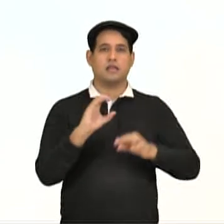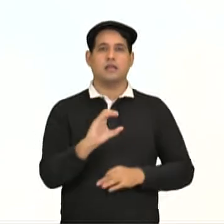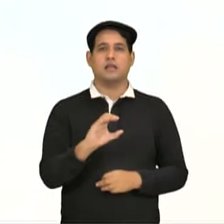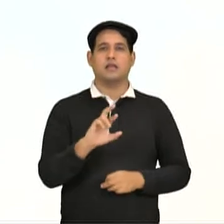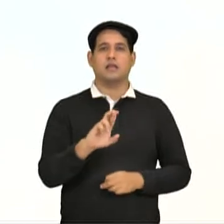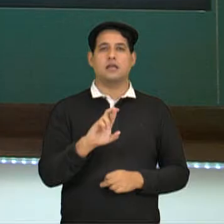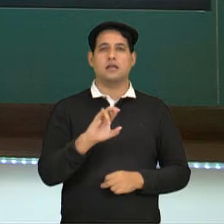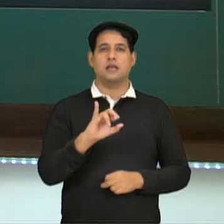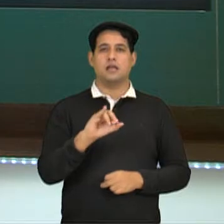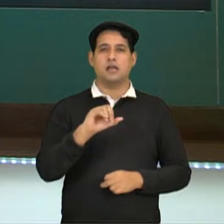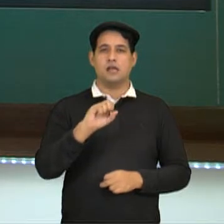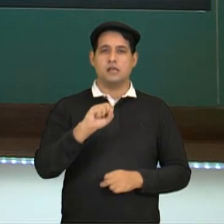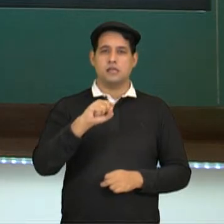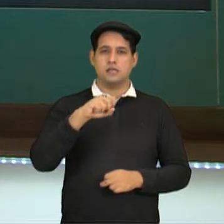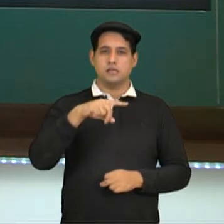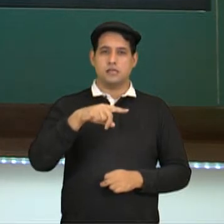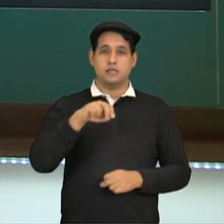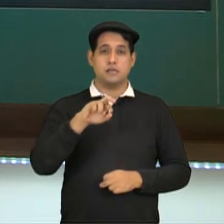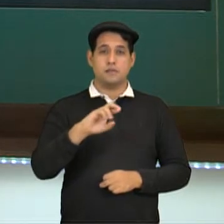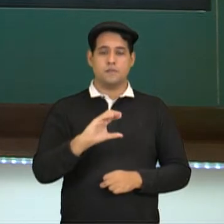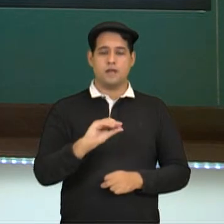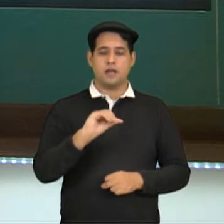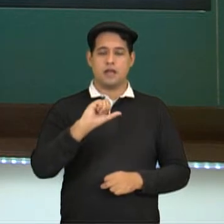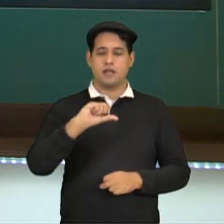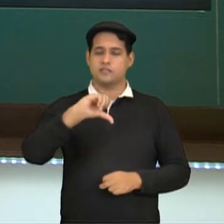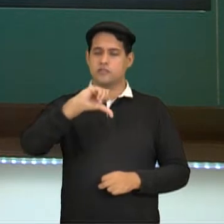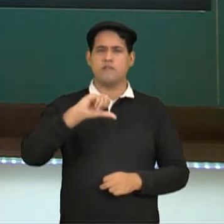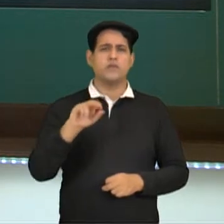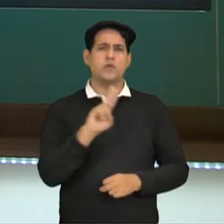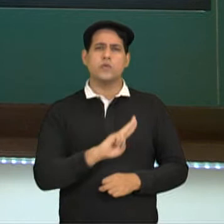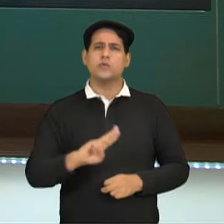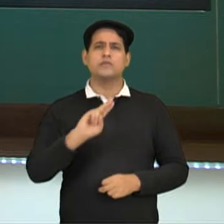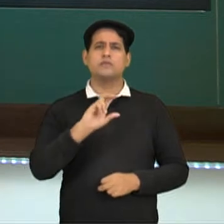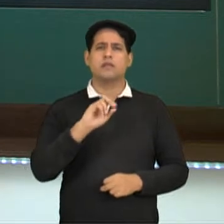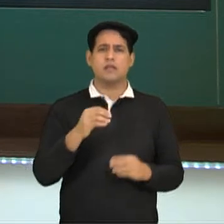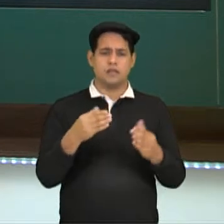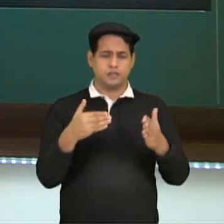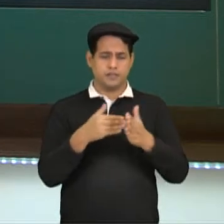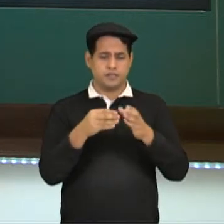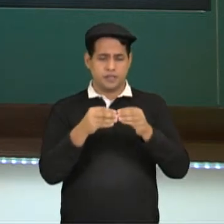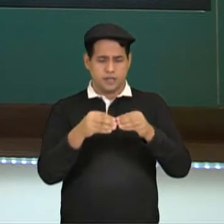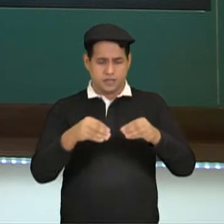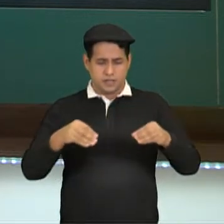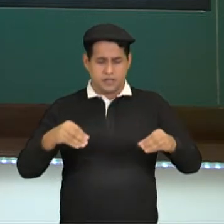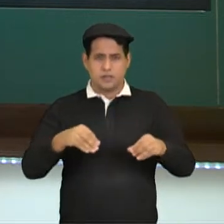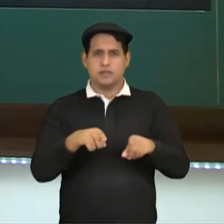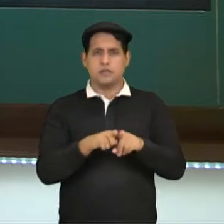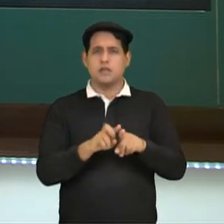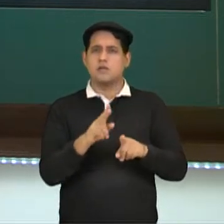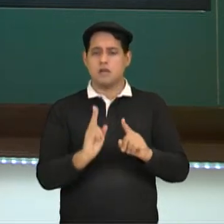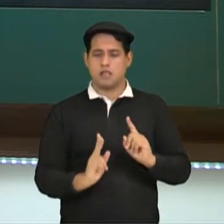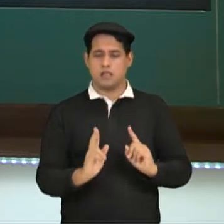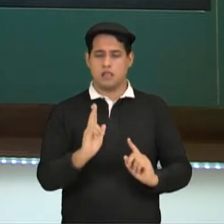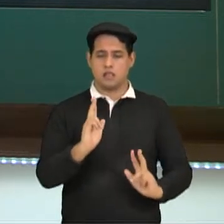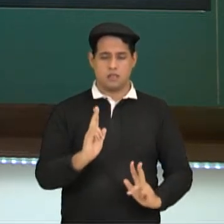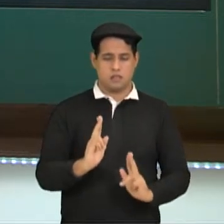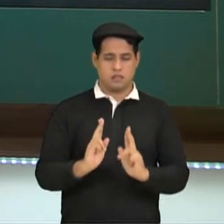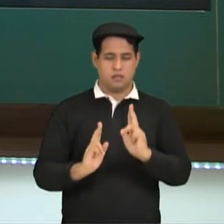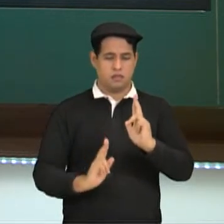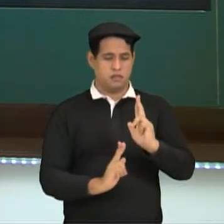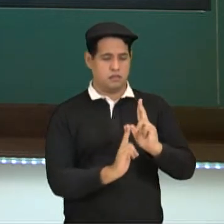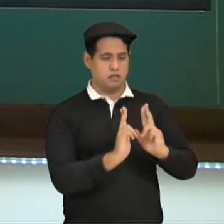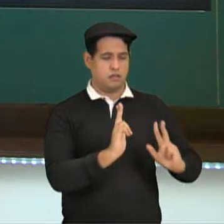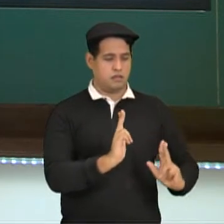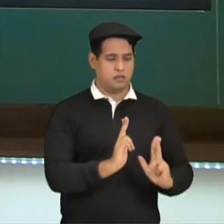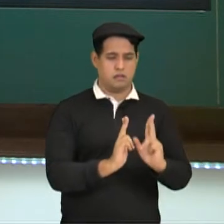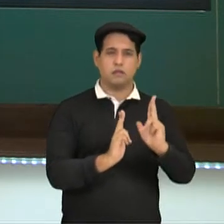-Cas9, que usa, então, a enzima Cas9, que funciona como uma tesoura biológica. Ela é capaz de